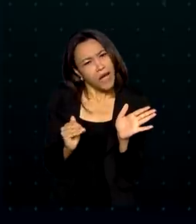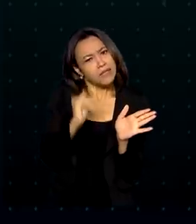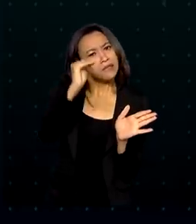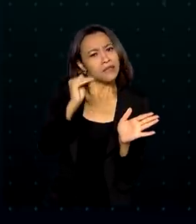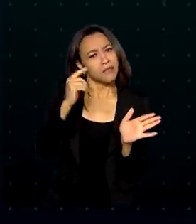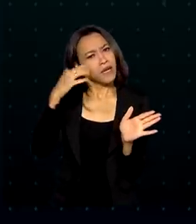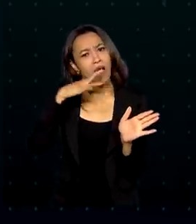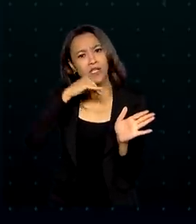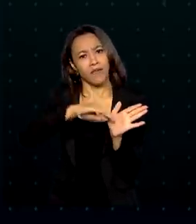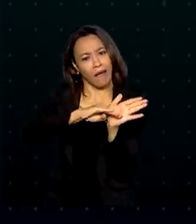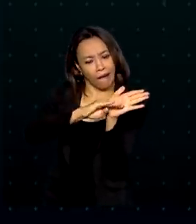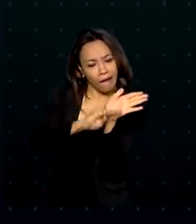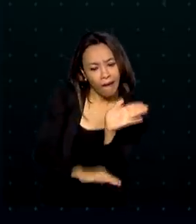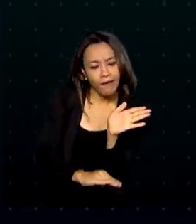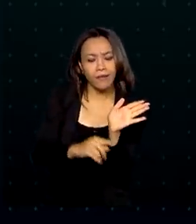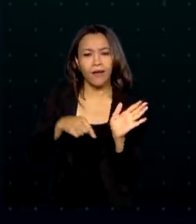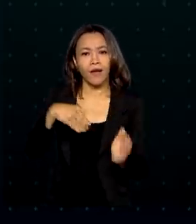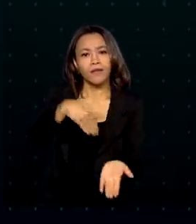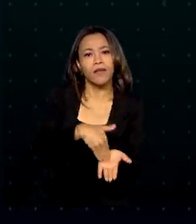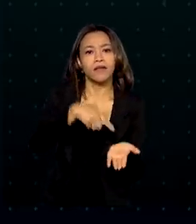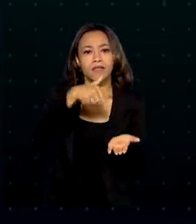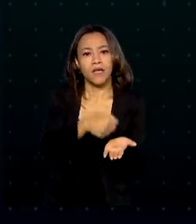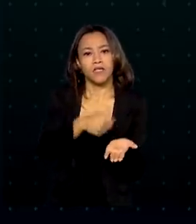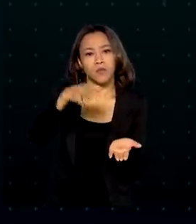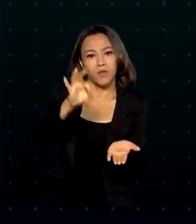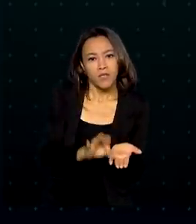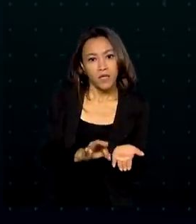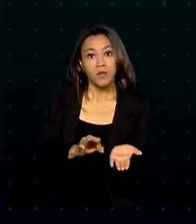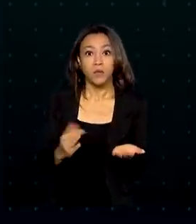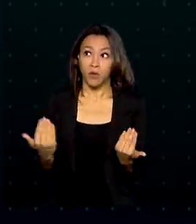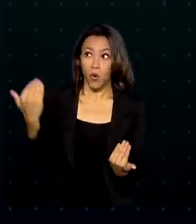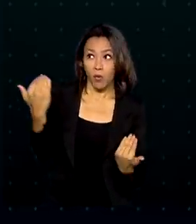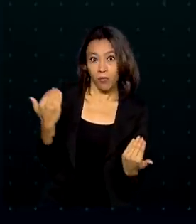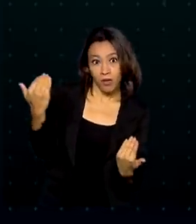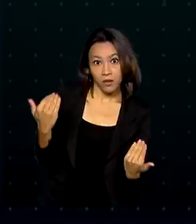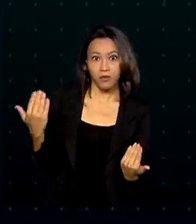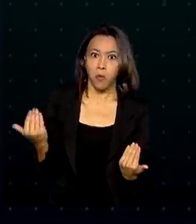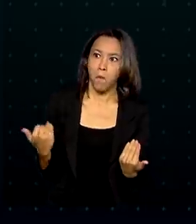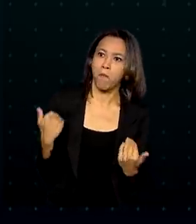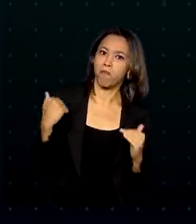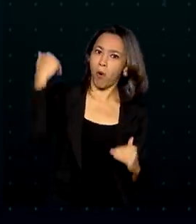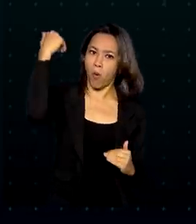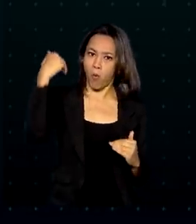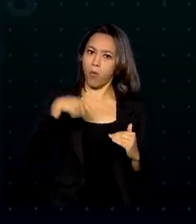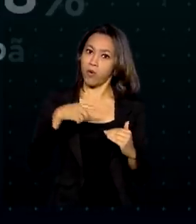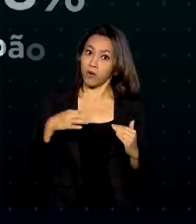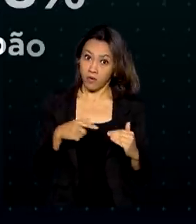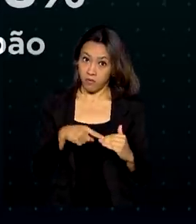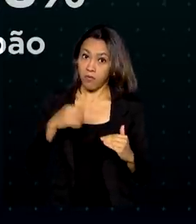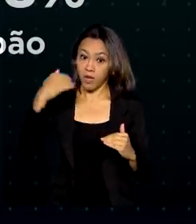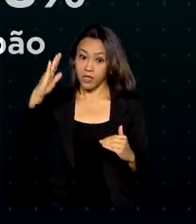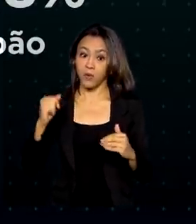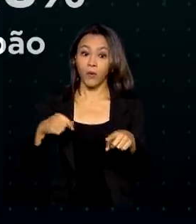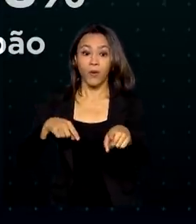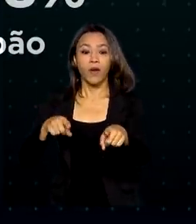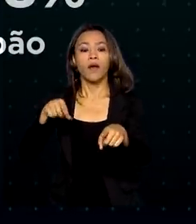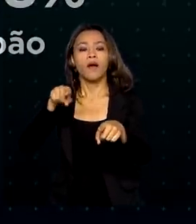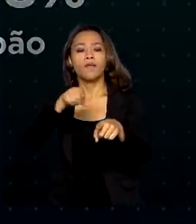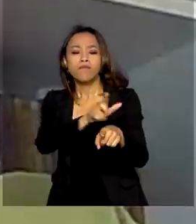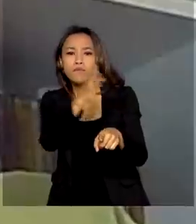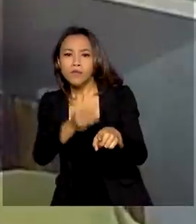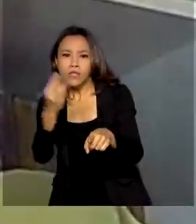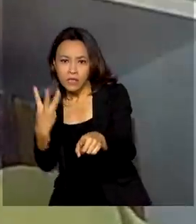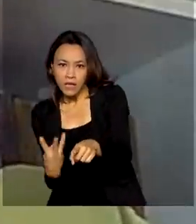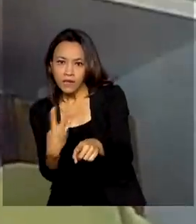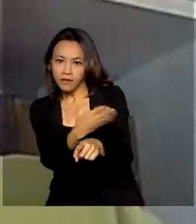apontavam uma queda de até 7% e superou países do grupo dos mais ricos do mundo, como o Reino Unido, a Alemanha e o